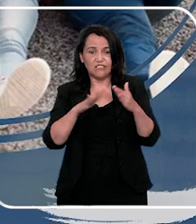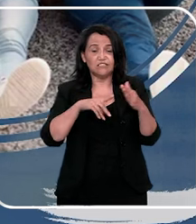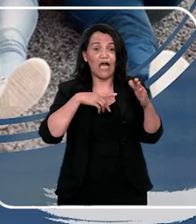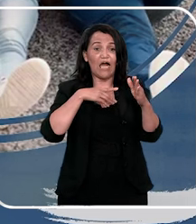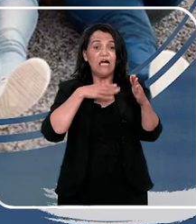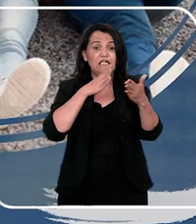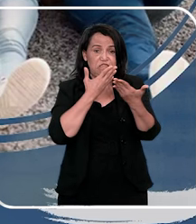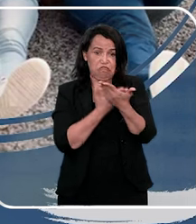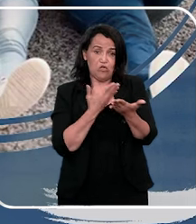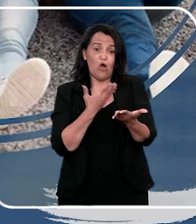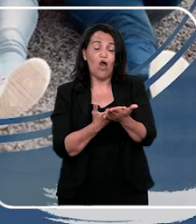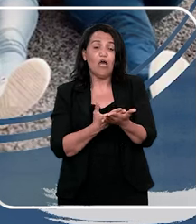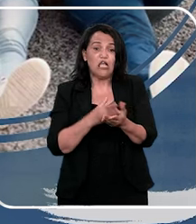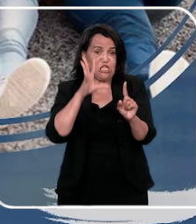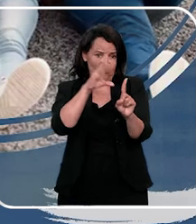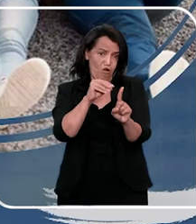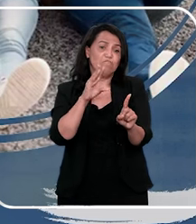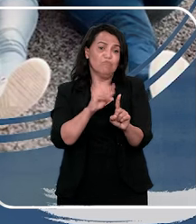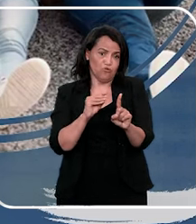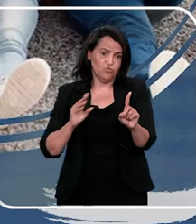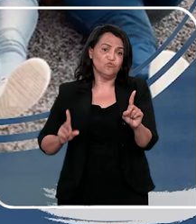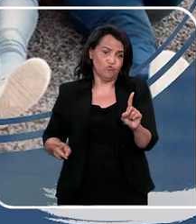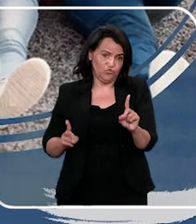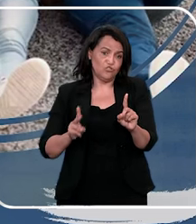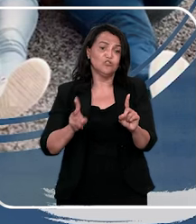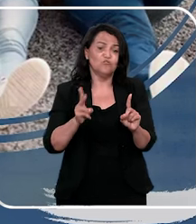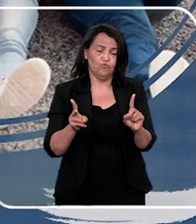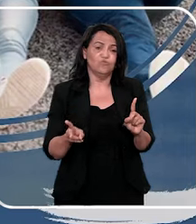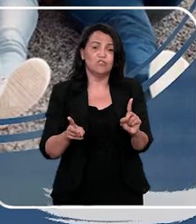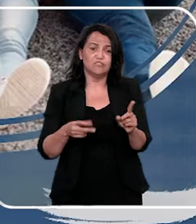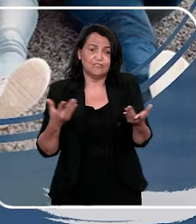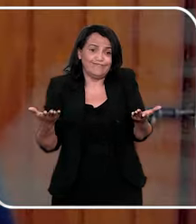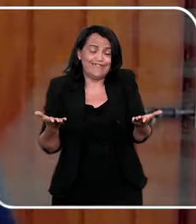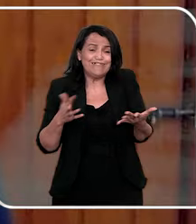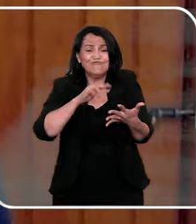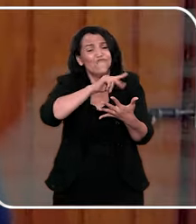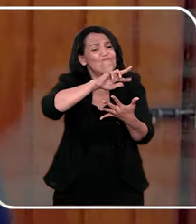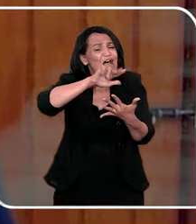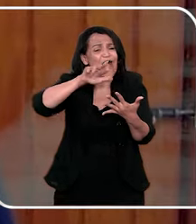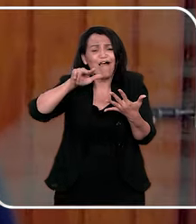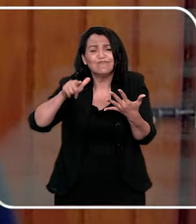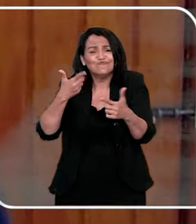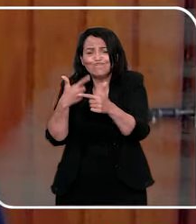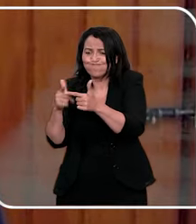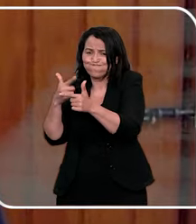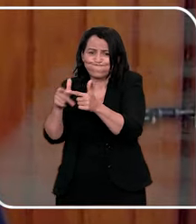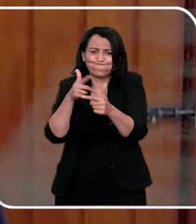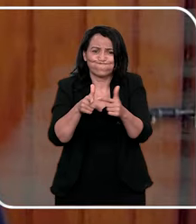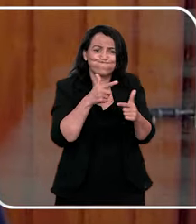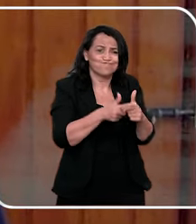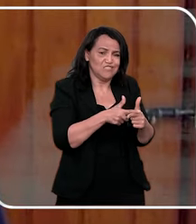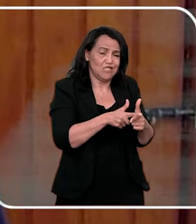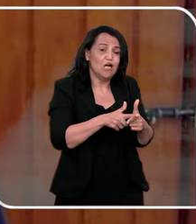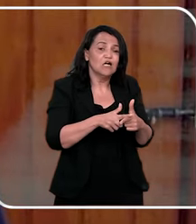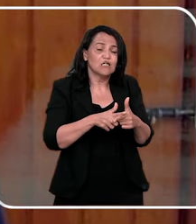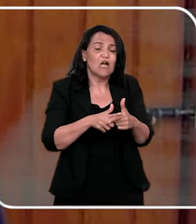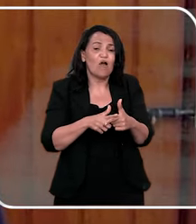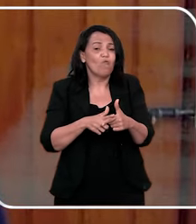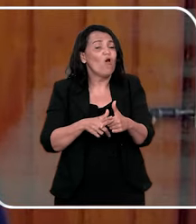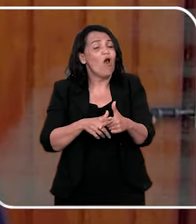vão tirar a criança da escola, e o abuso vai continuar, porque existem muitos fatores ali, então,